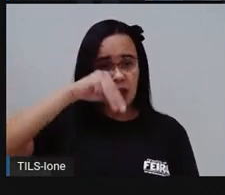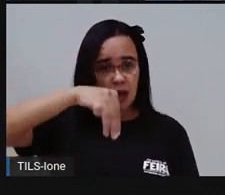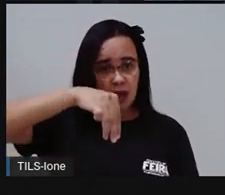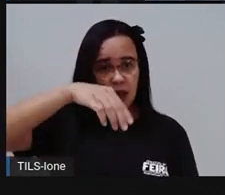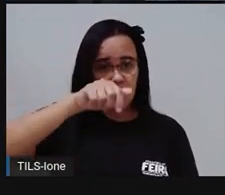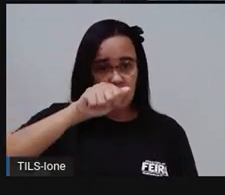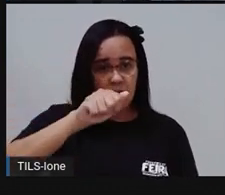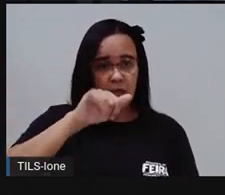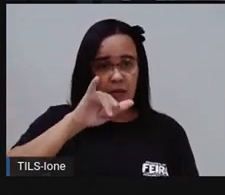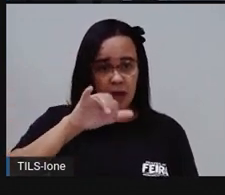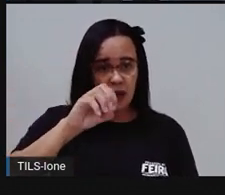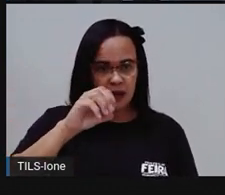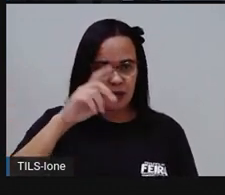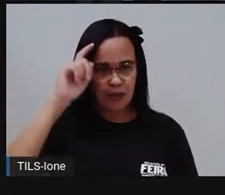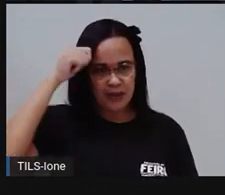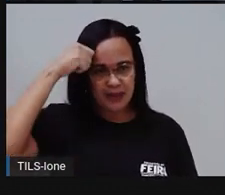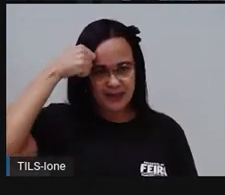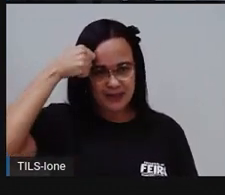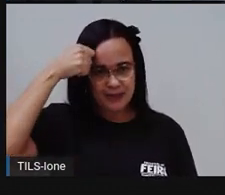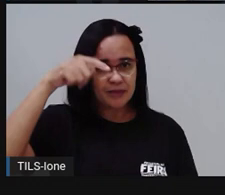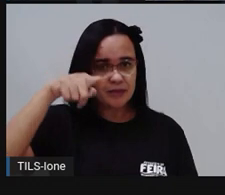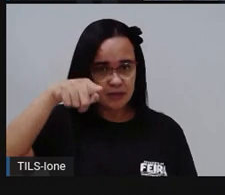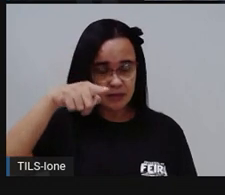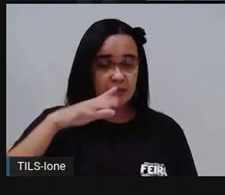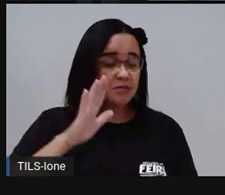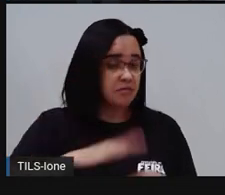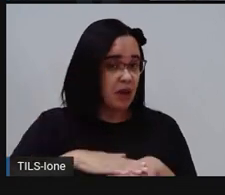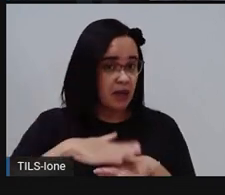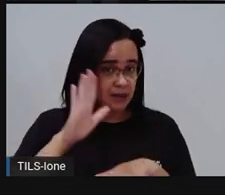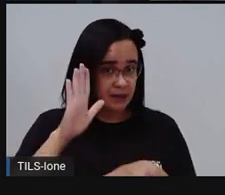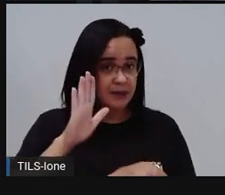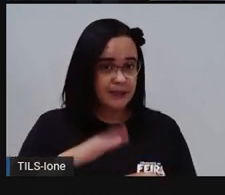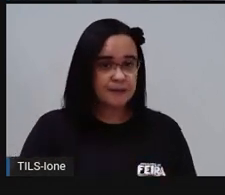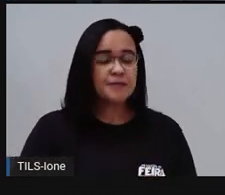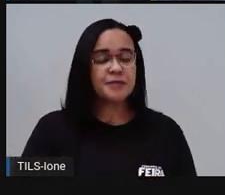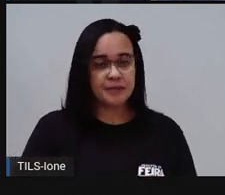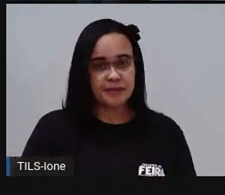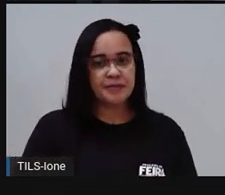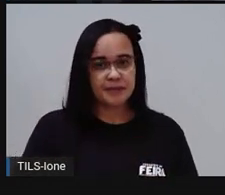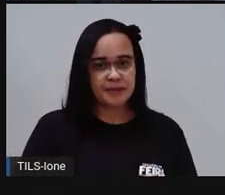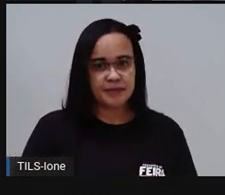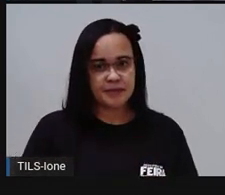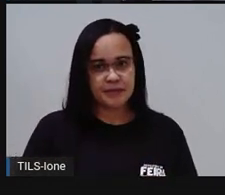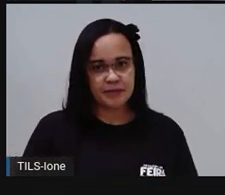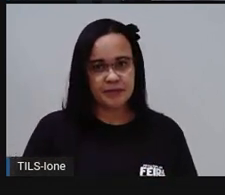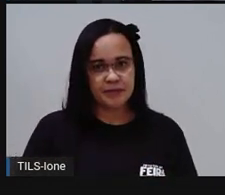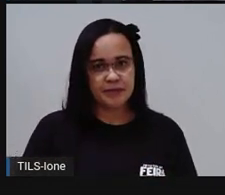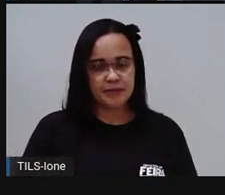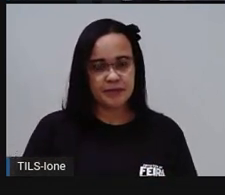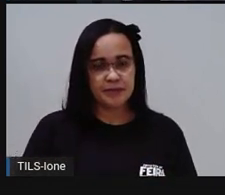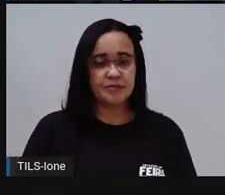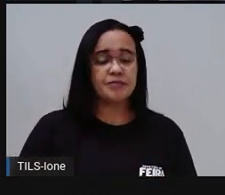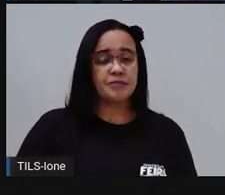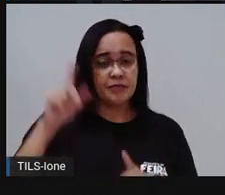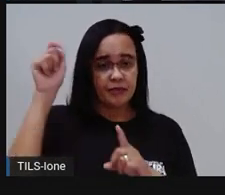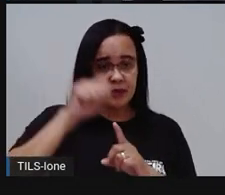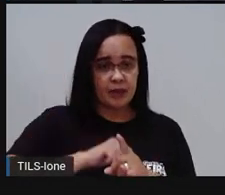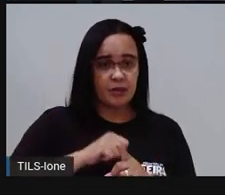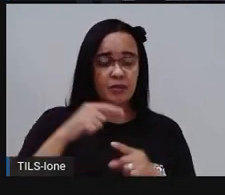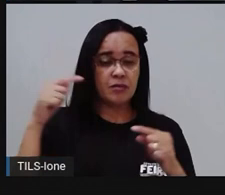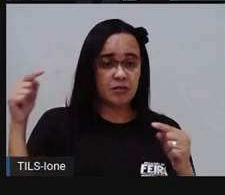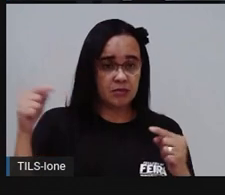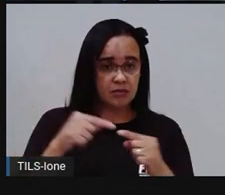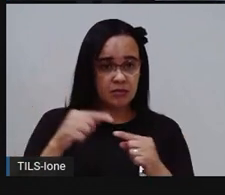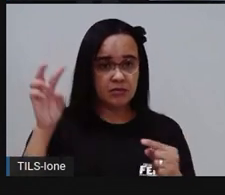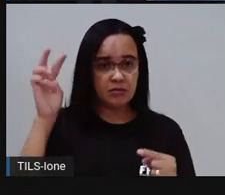aqui e... Ó. Maio. Certo? O mês de... Maio.